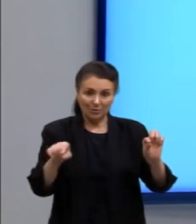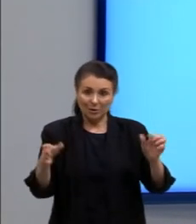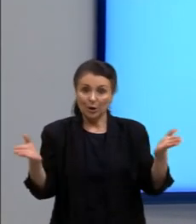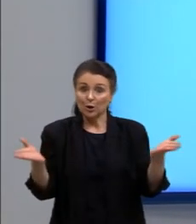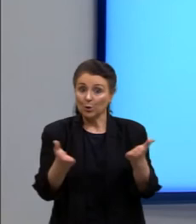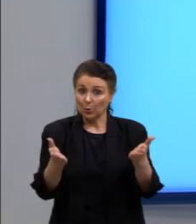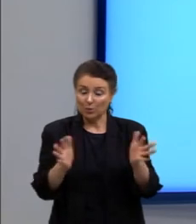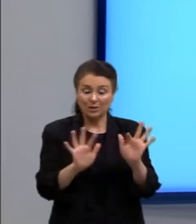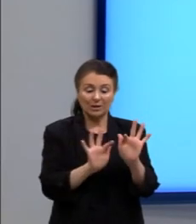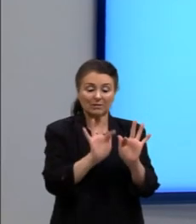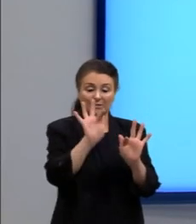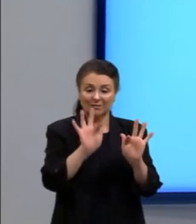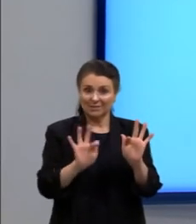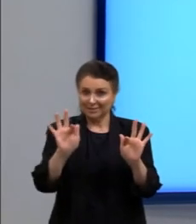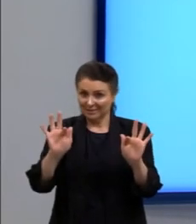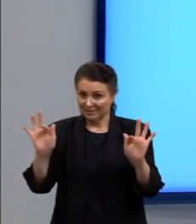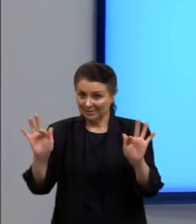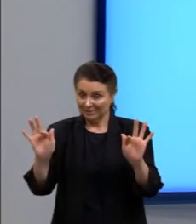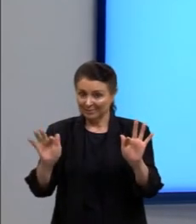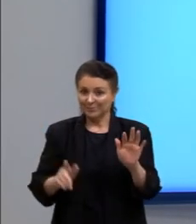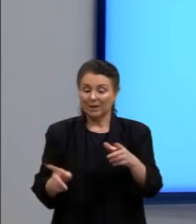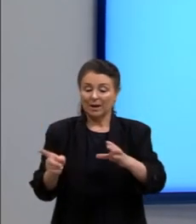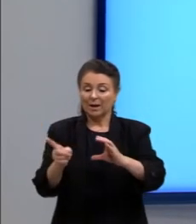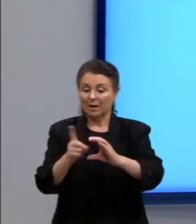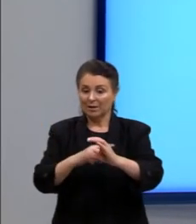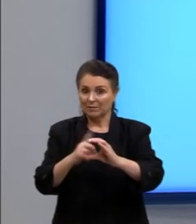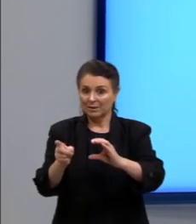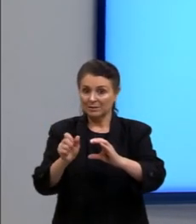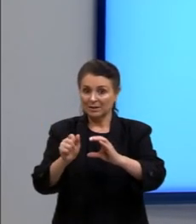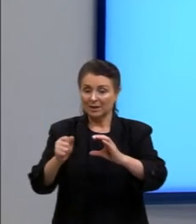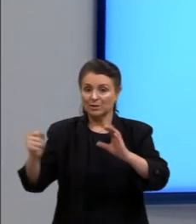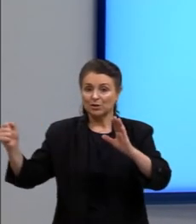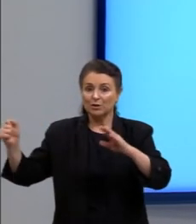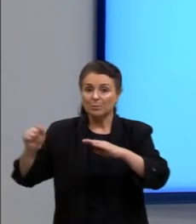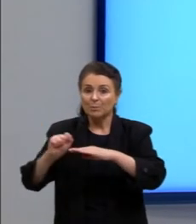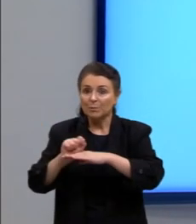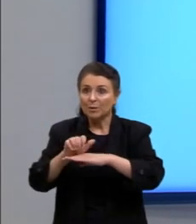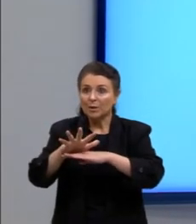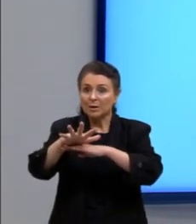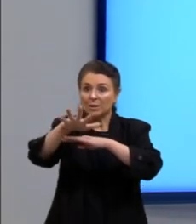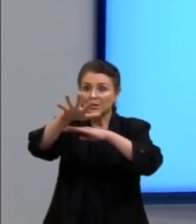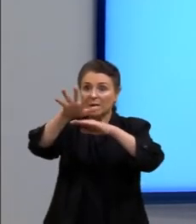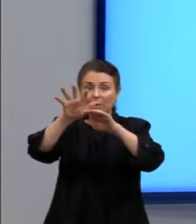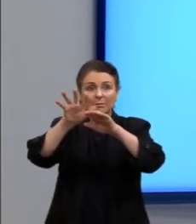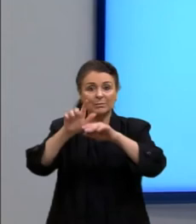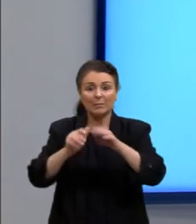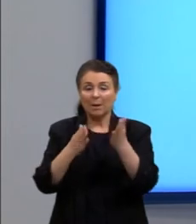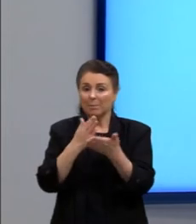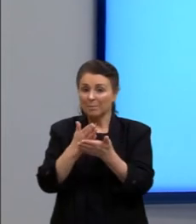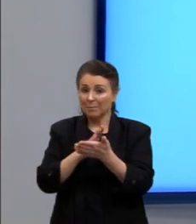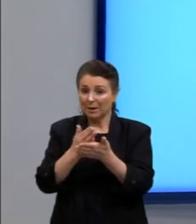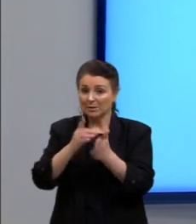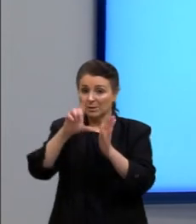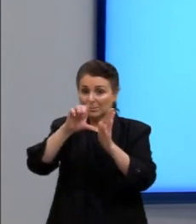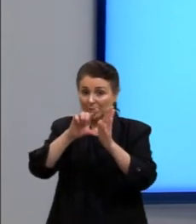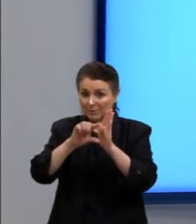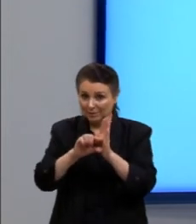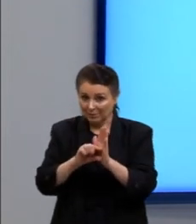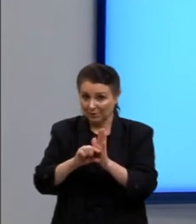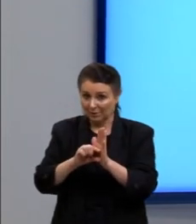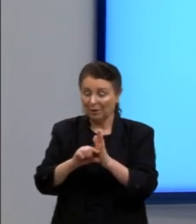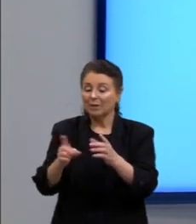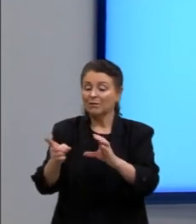frequência. A velocidade de propagação média da luz em um meio transparente é menor do que a velocidade da luz.